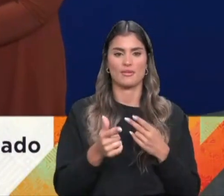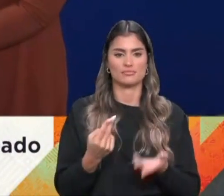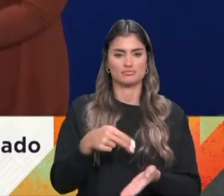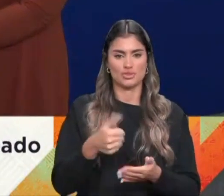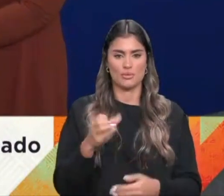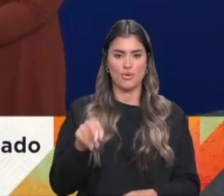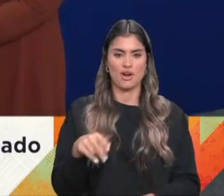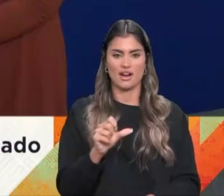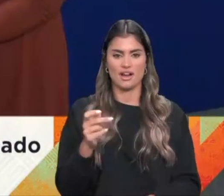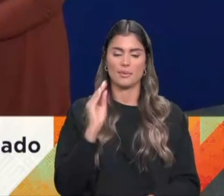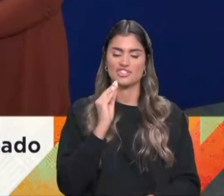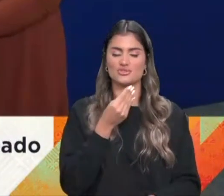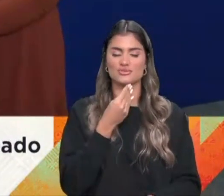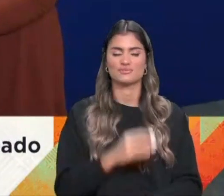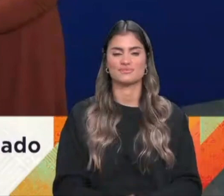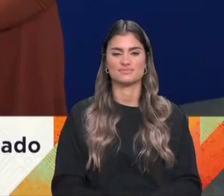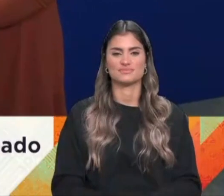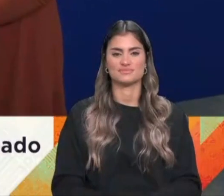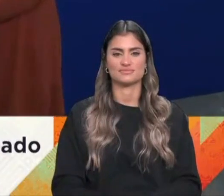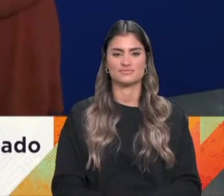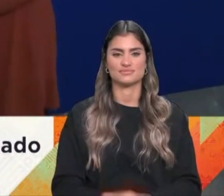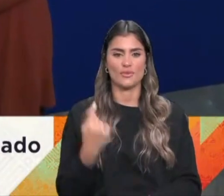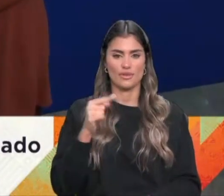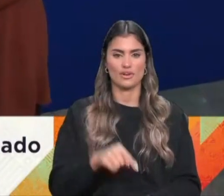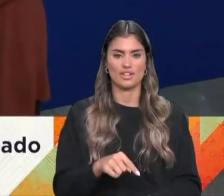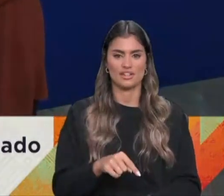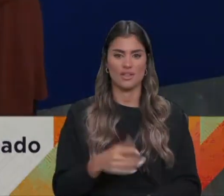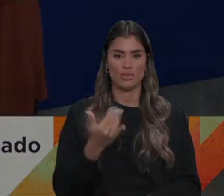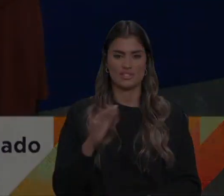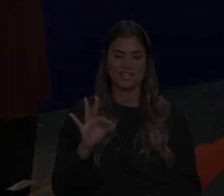Bonga. Beijinhos. Venham ver o Apreta. 12h14, não é?